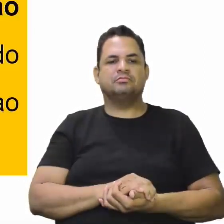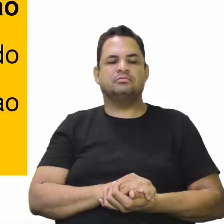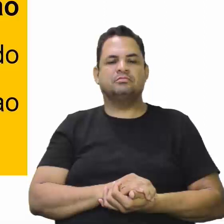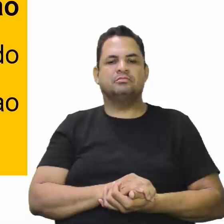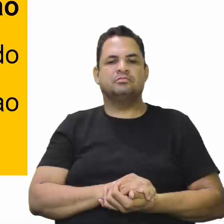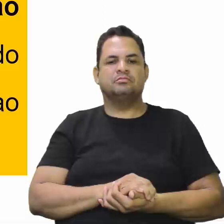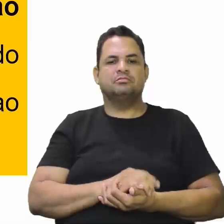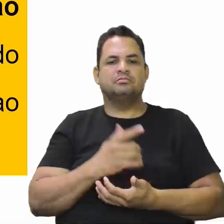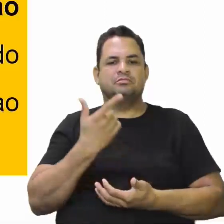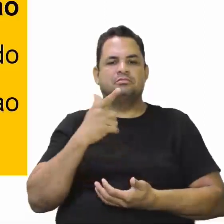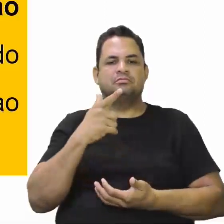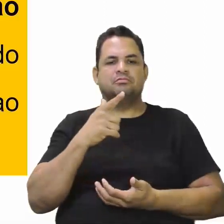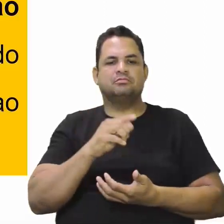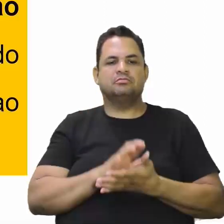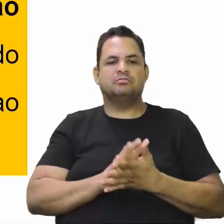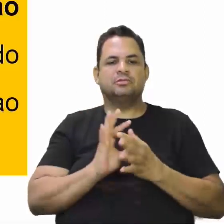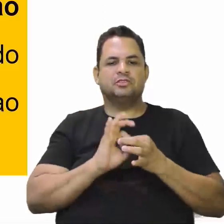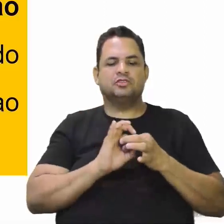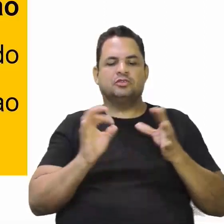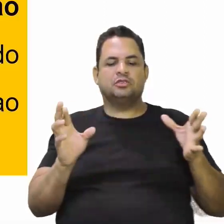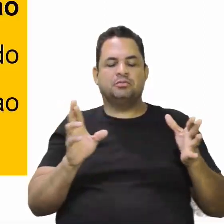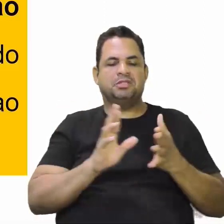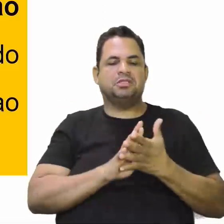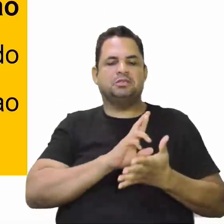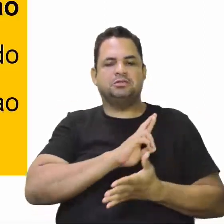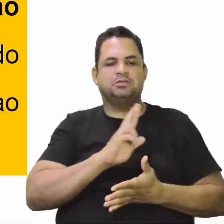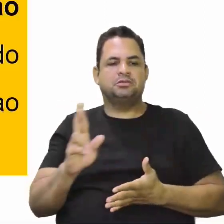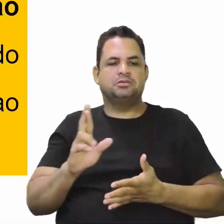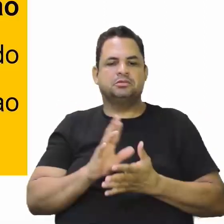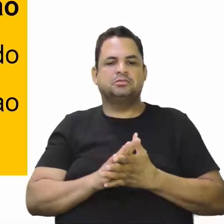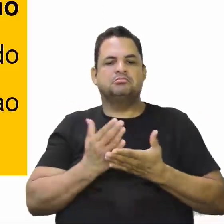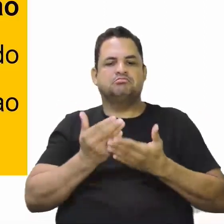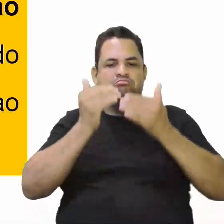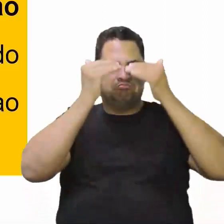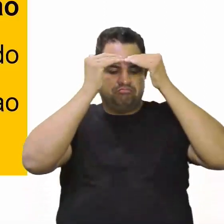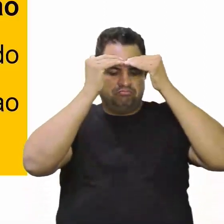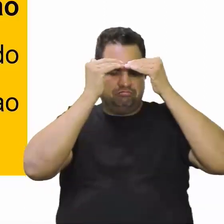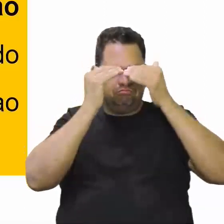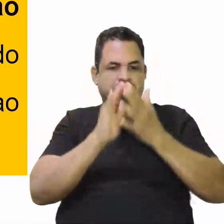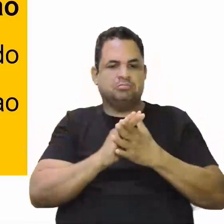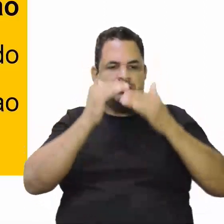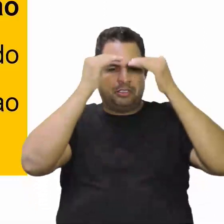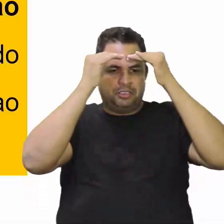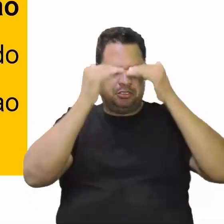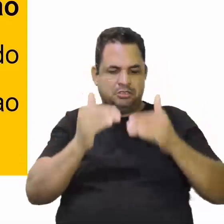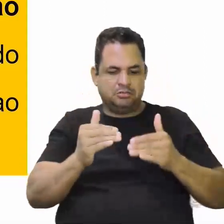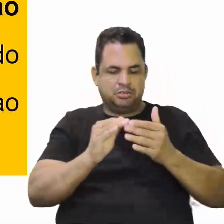liberdade religiosa. Sendo obrigados a se converter ao cristianismo.